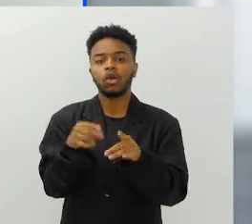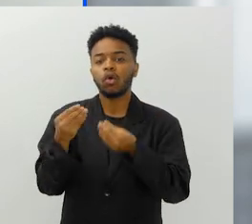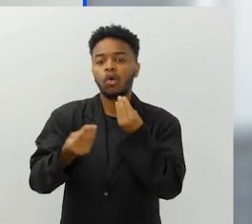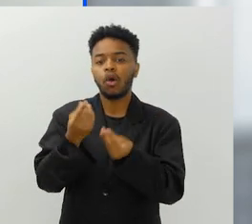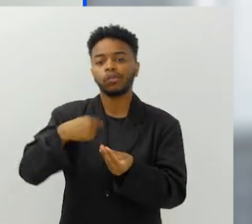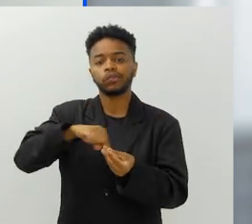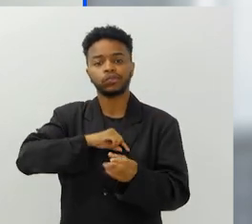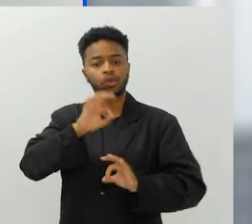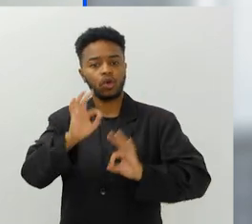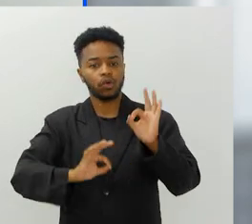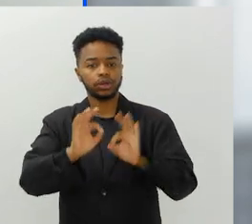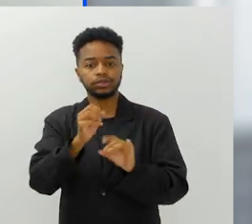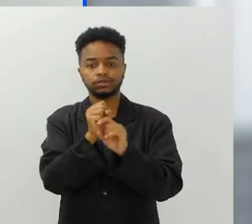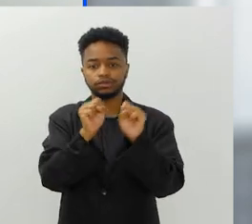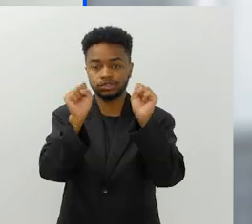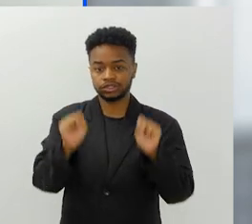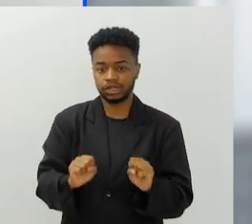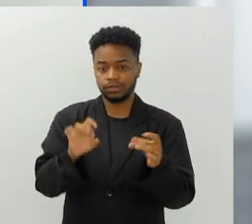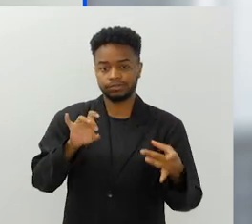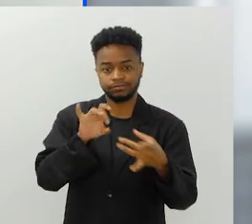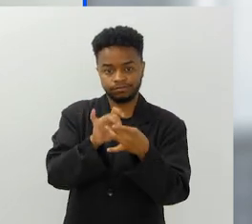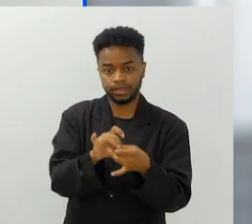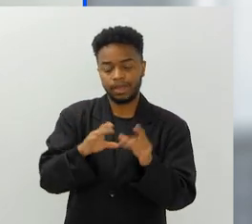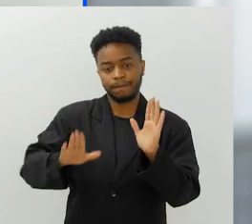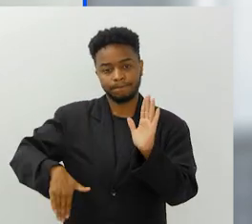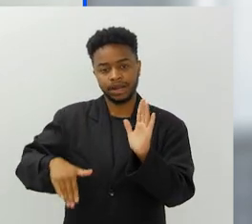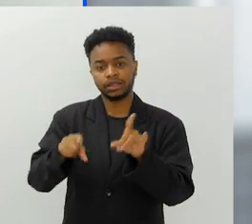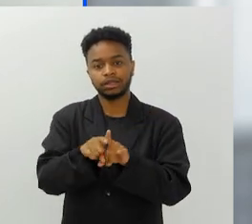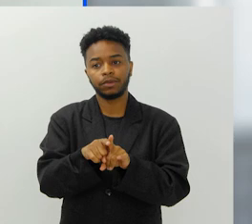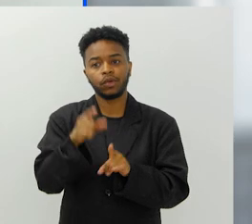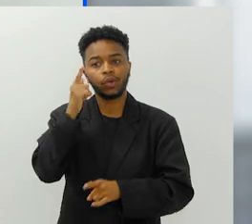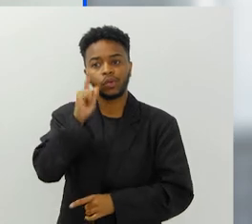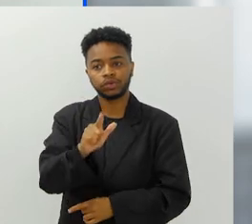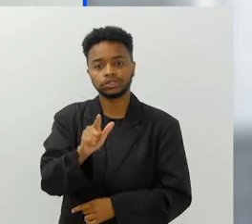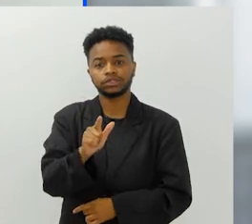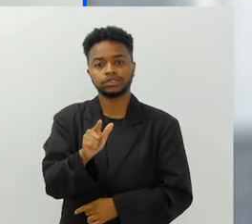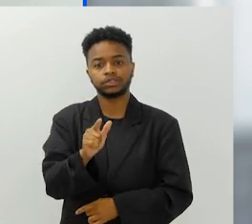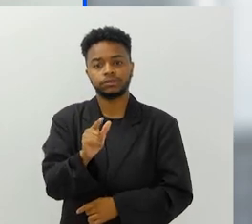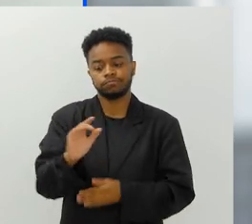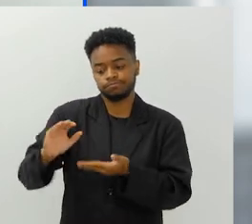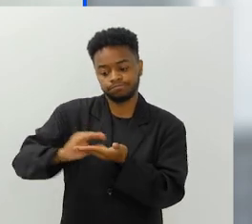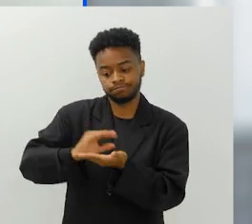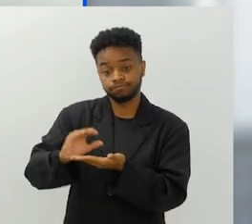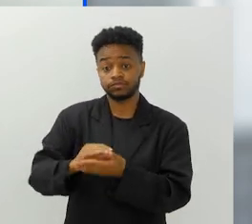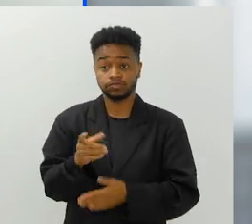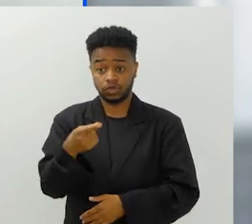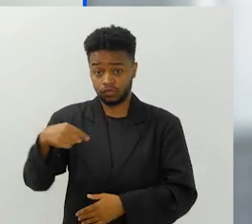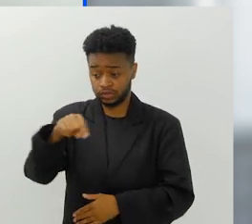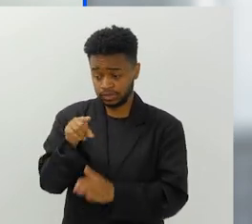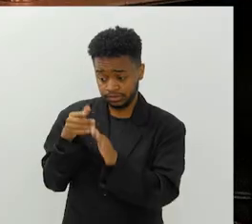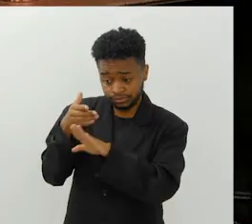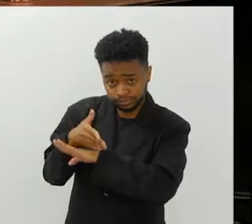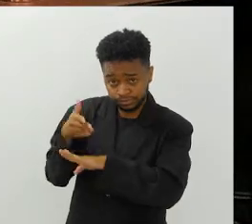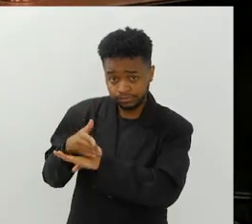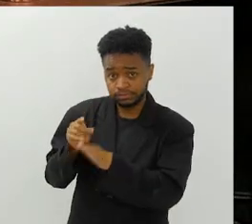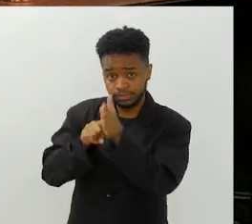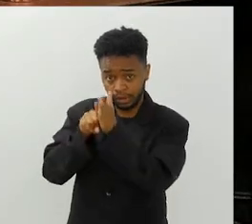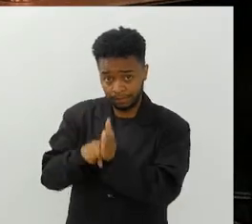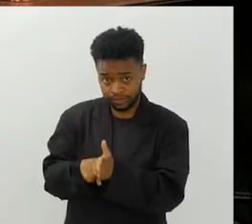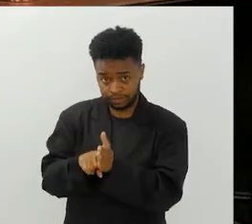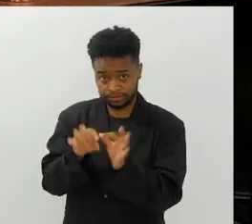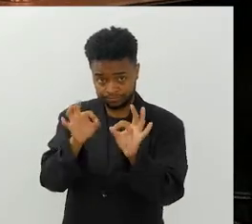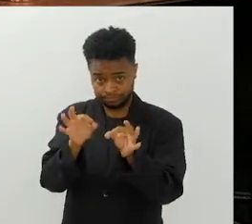é gerido os sistemas próximos às praias para a gente poder reverter esse jogo certamente. Vocês que participaram da